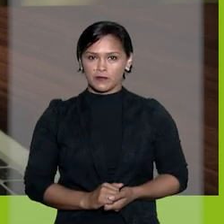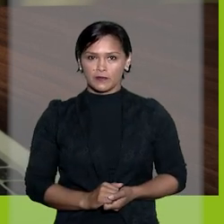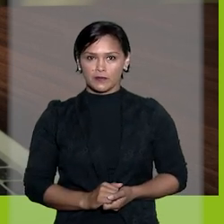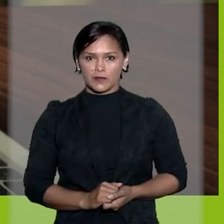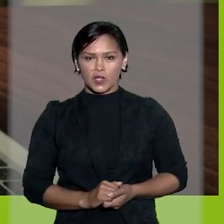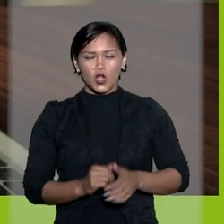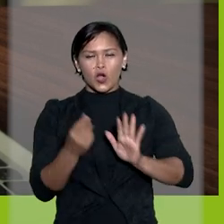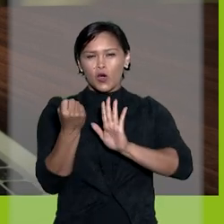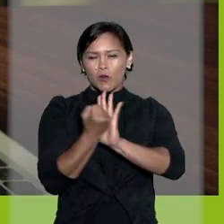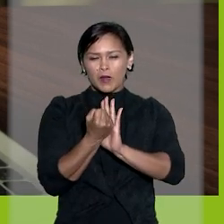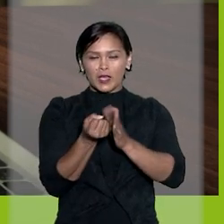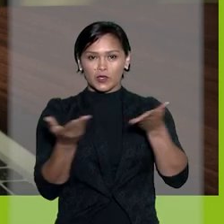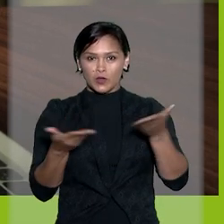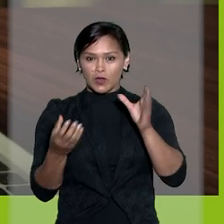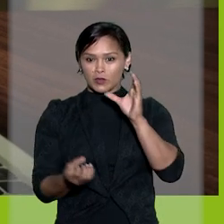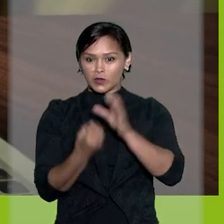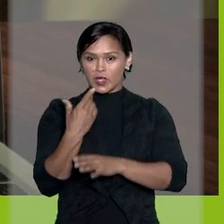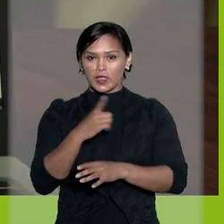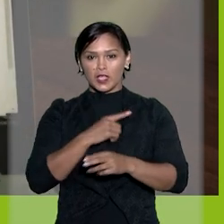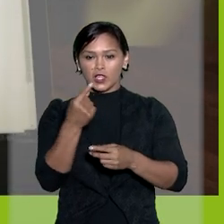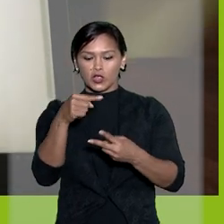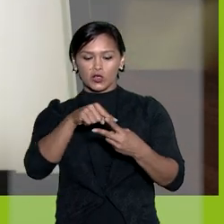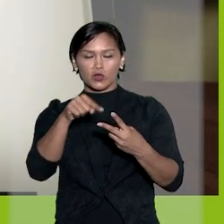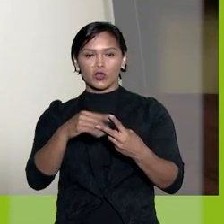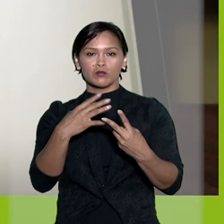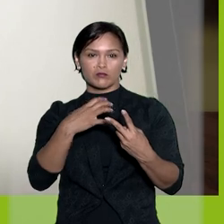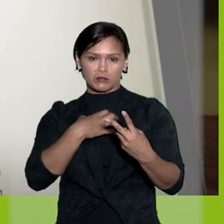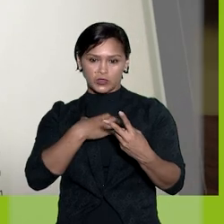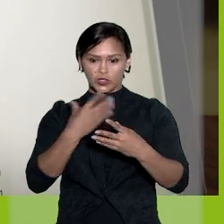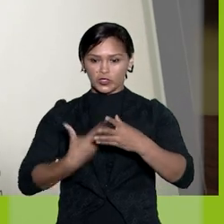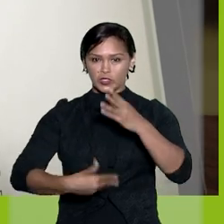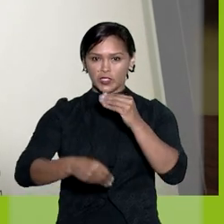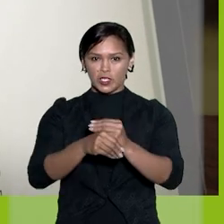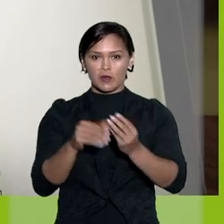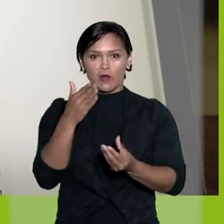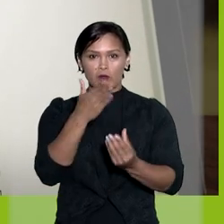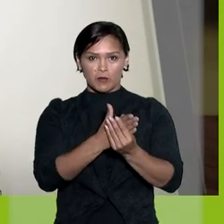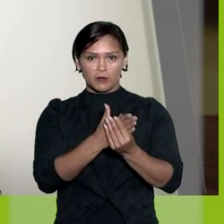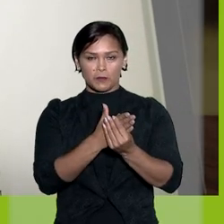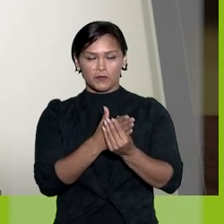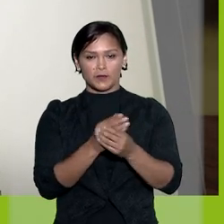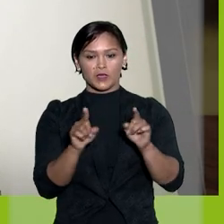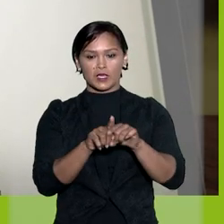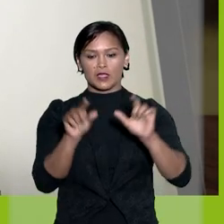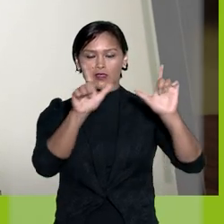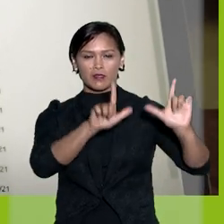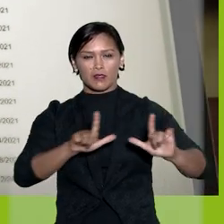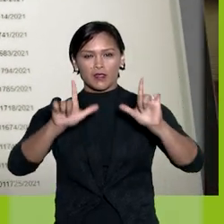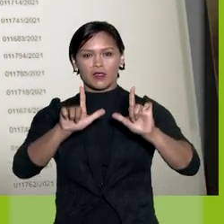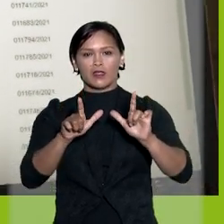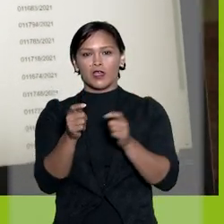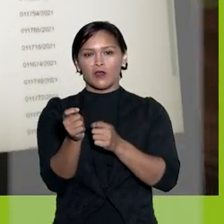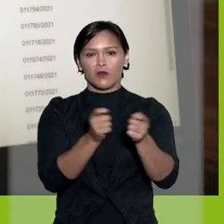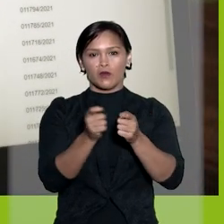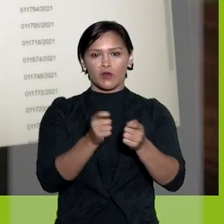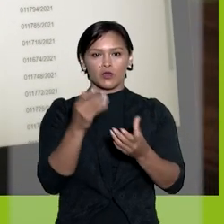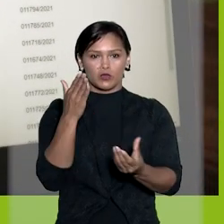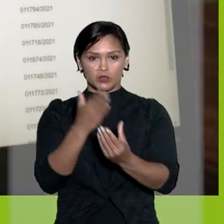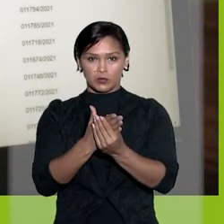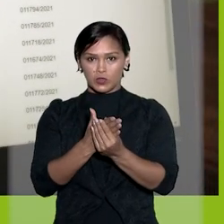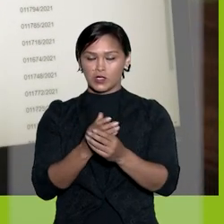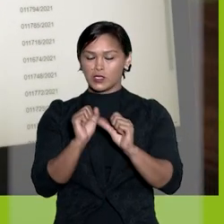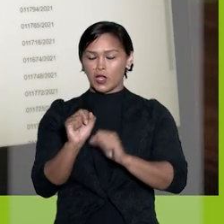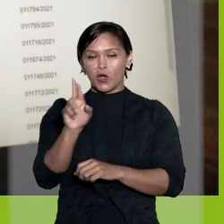uso. Com o marcador criado, existem duas maneiras de atribuí-lo ao processo. Na tela